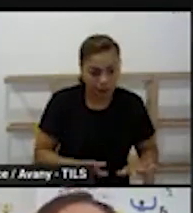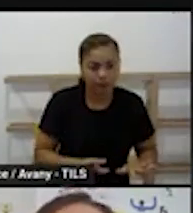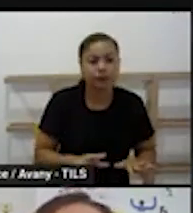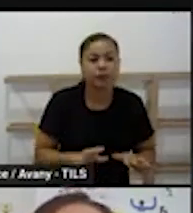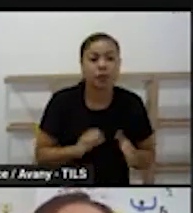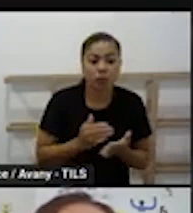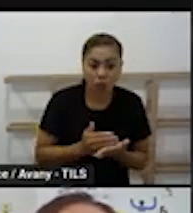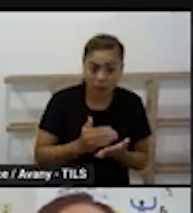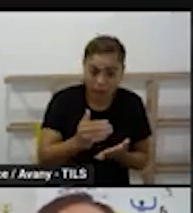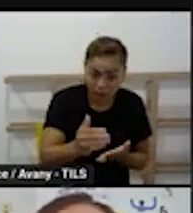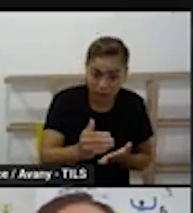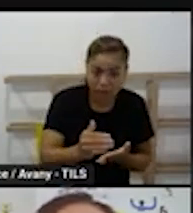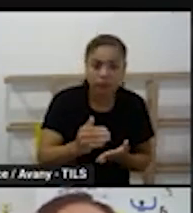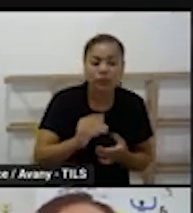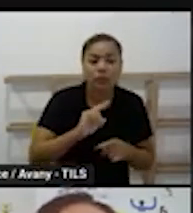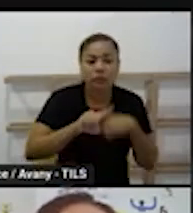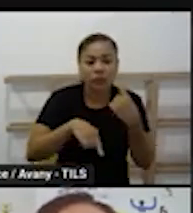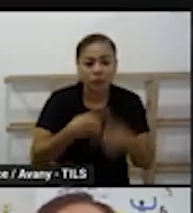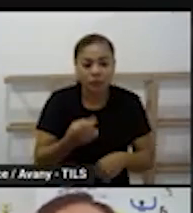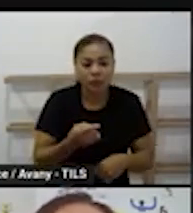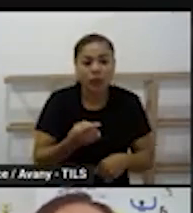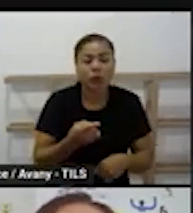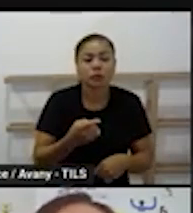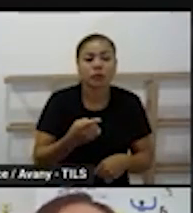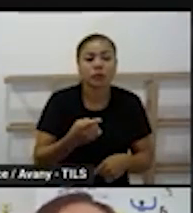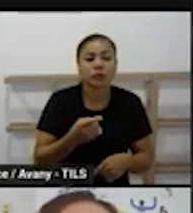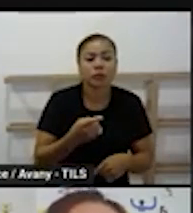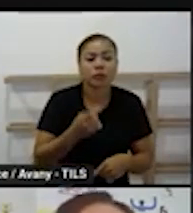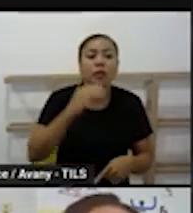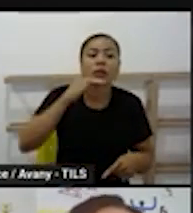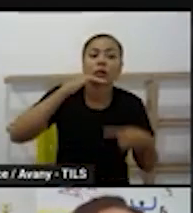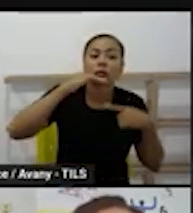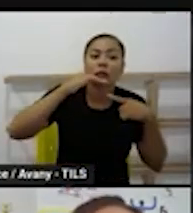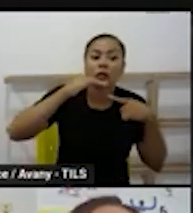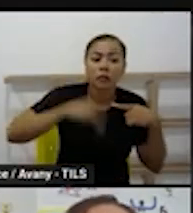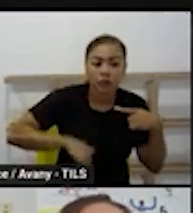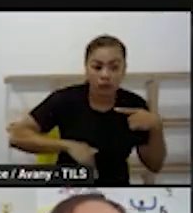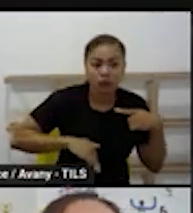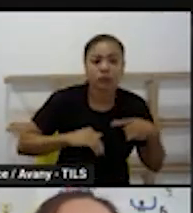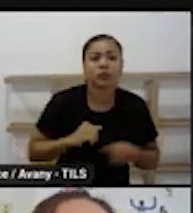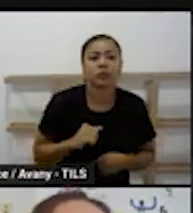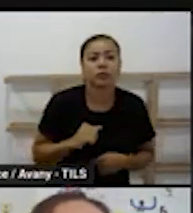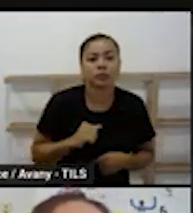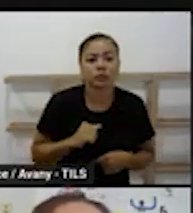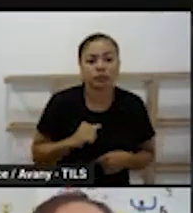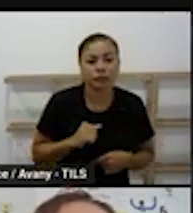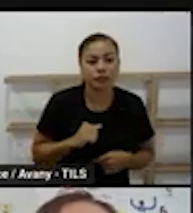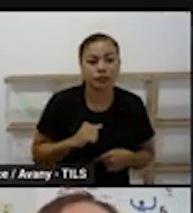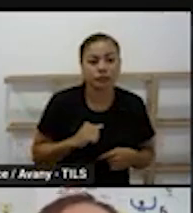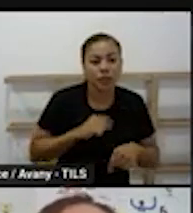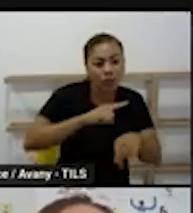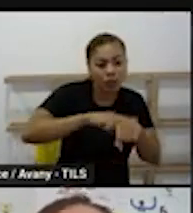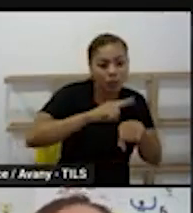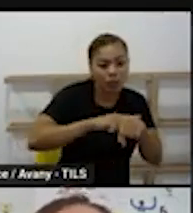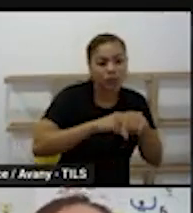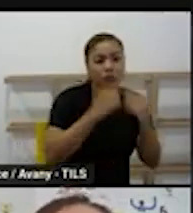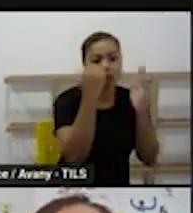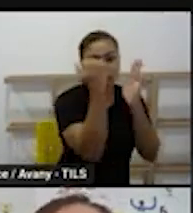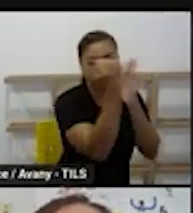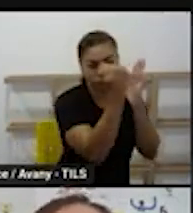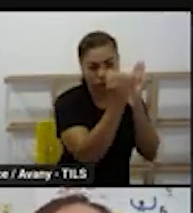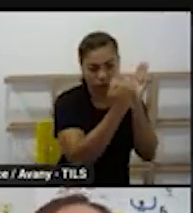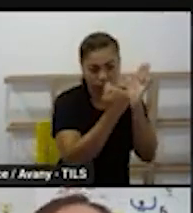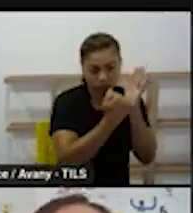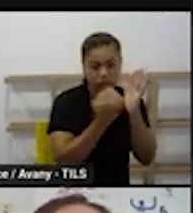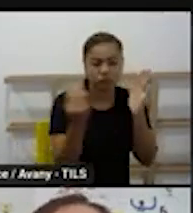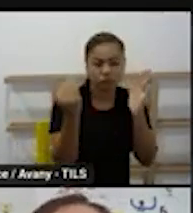continua passa aí Gabi no turno da tarde o outro slide por favor que aí a gente volta aí está